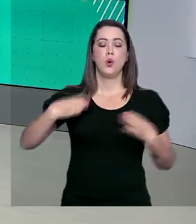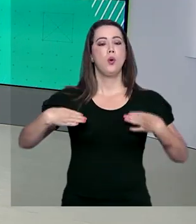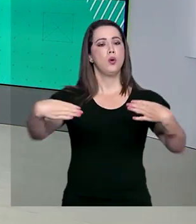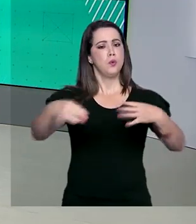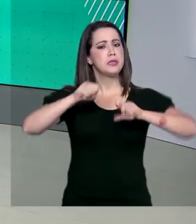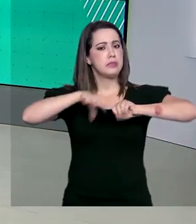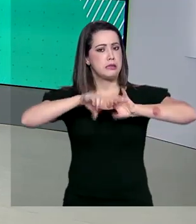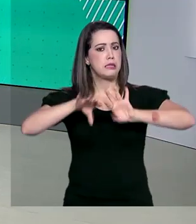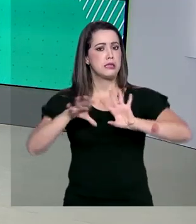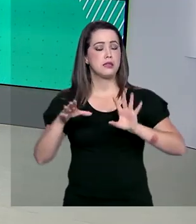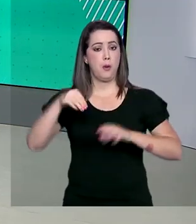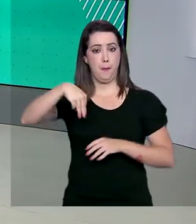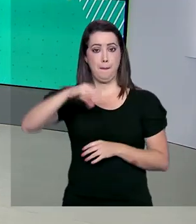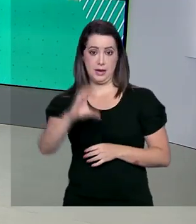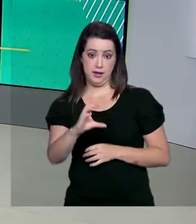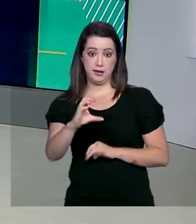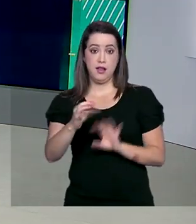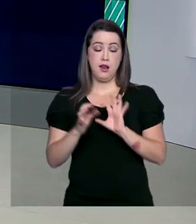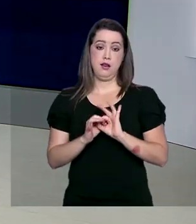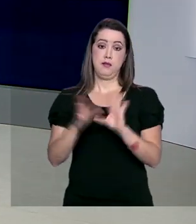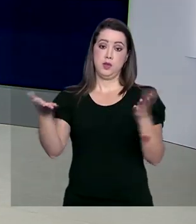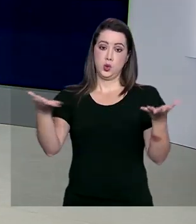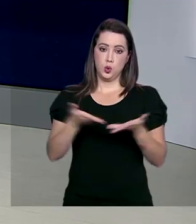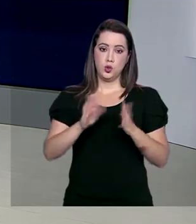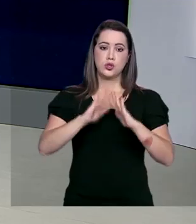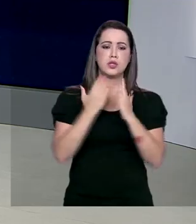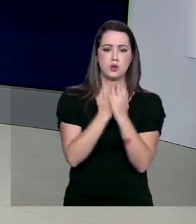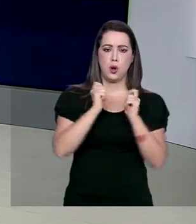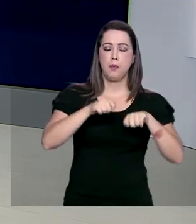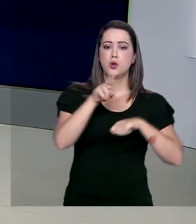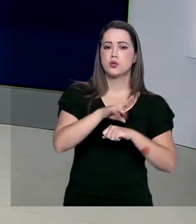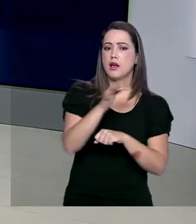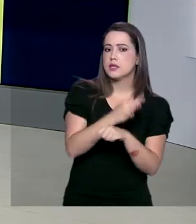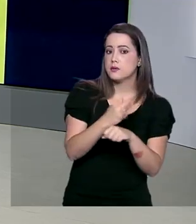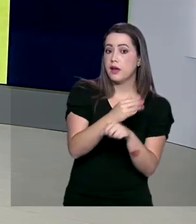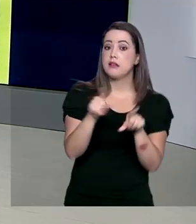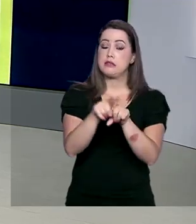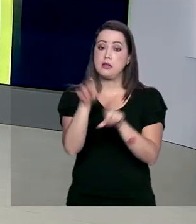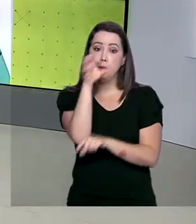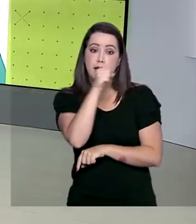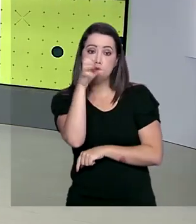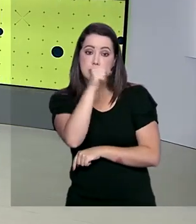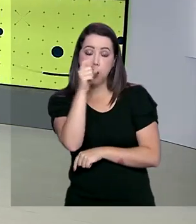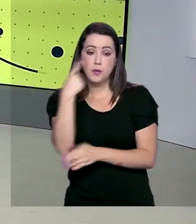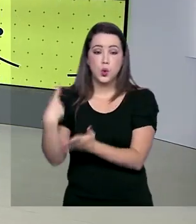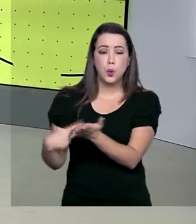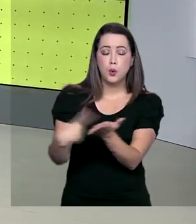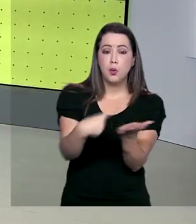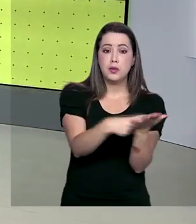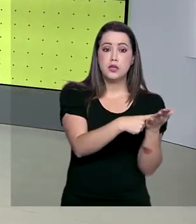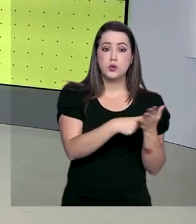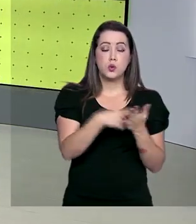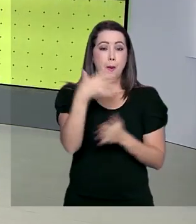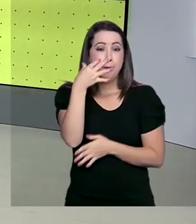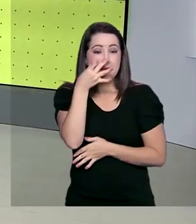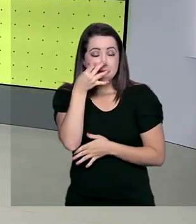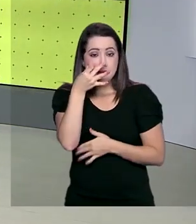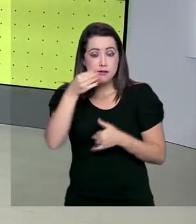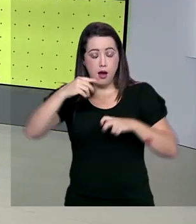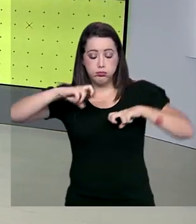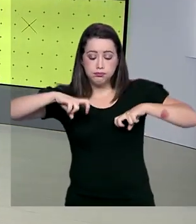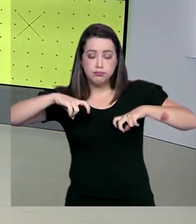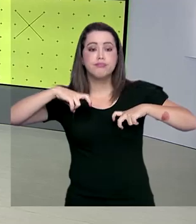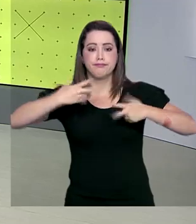Educação autorizou hoje que as escolas utilizem as férias e também os sábados para cumprir presencialmente a carga horária do ano letivo